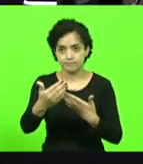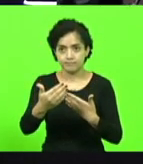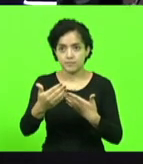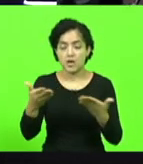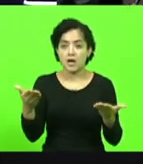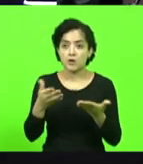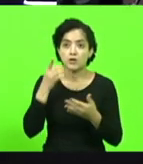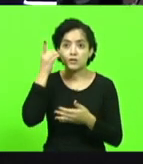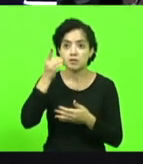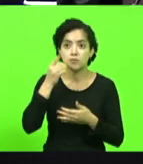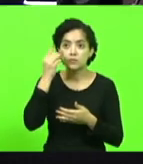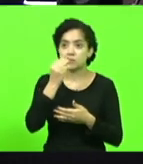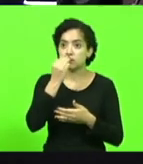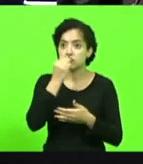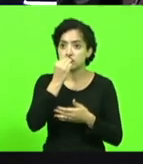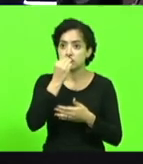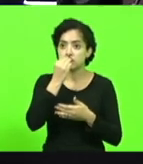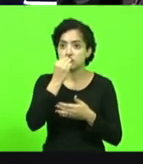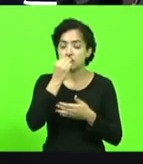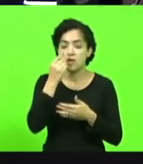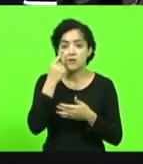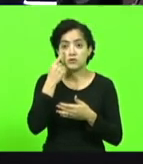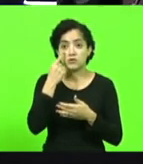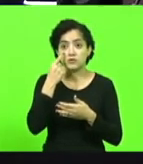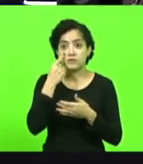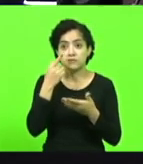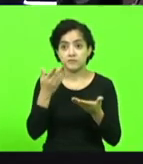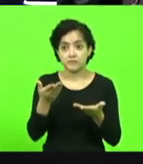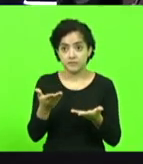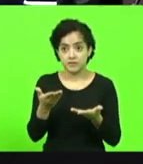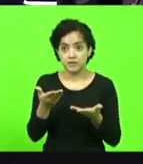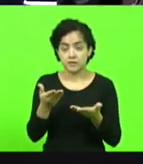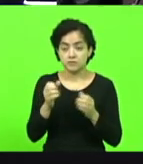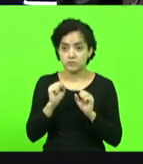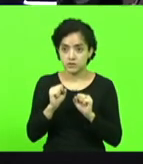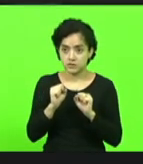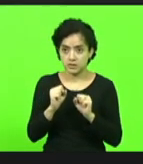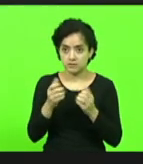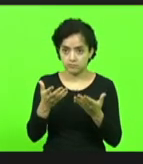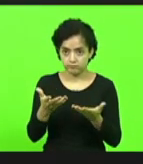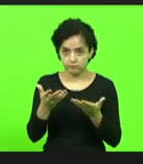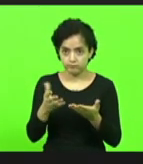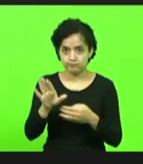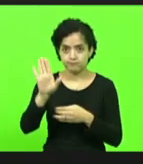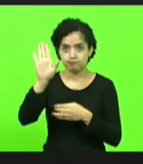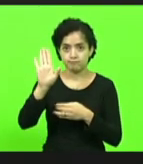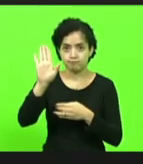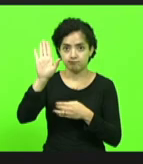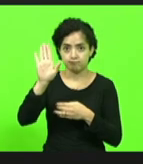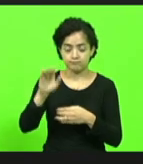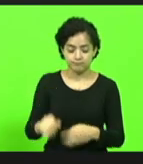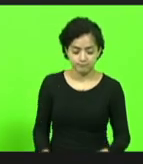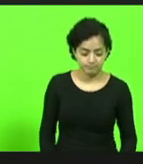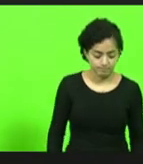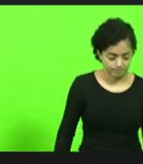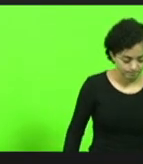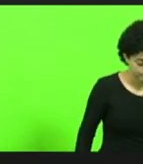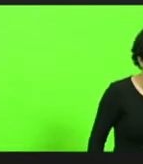Maci Sopelso, eu vi a Exª aqui, V. Exª quer fazer alguma manifestação sobre isso daí, deputado Maci Sopelso?